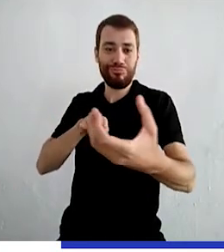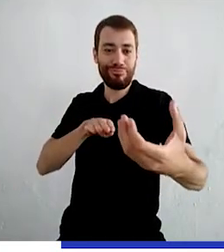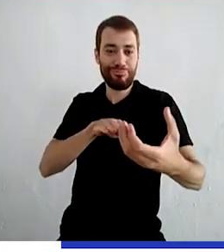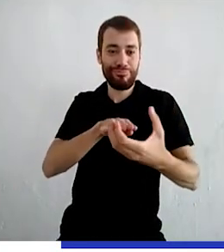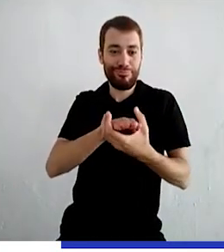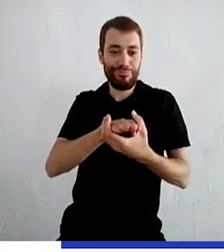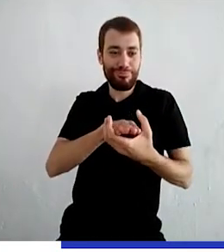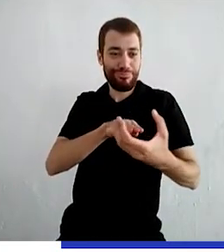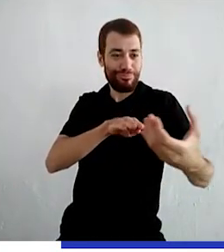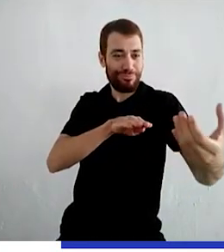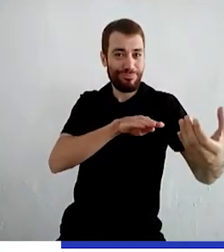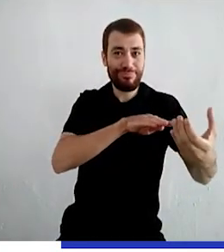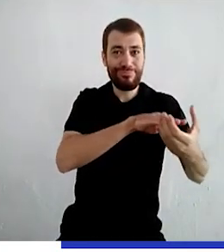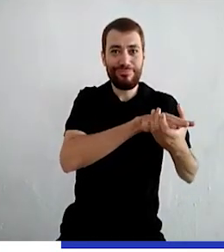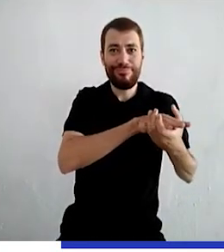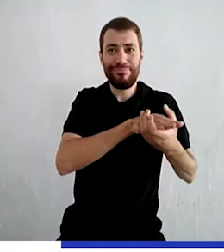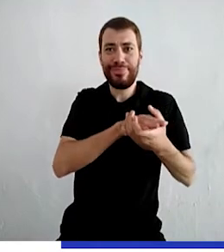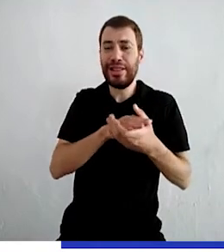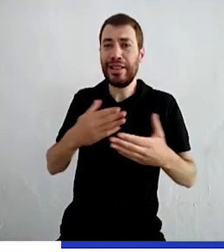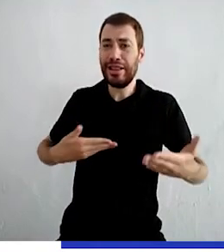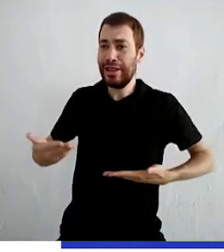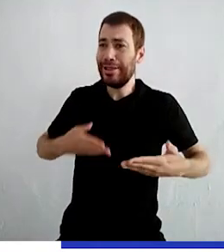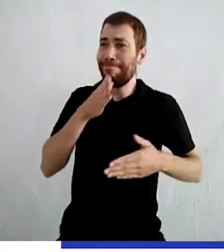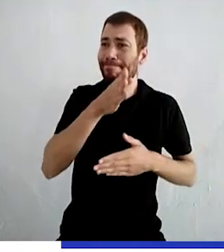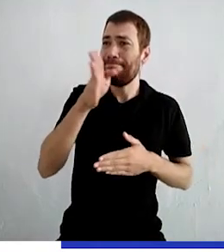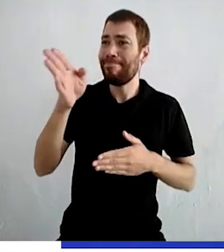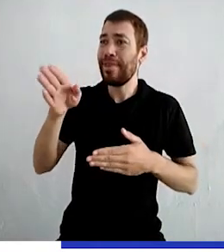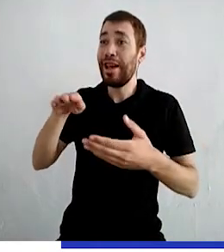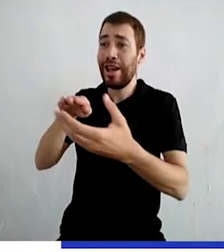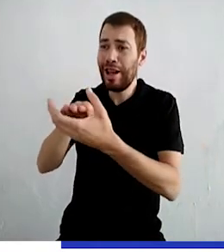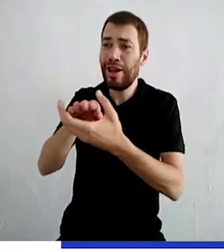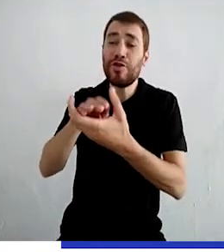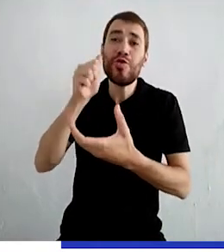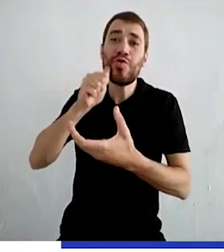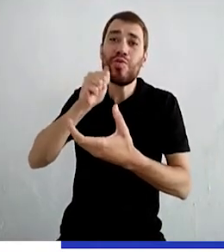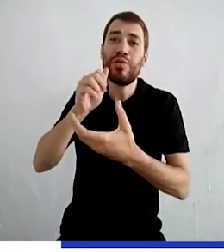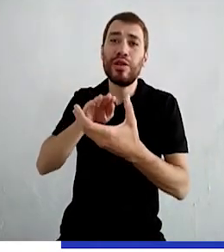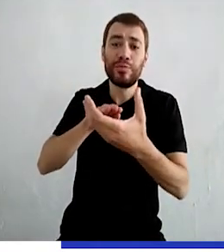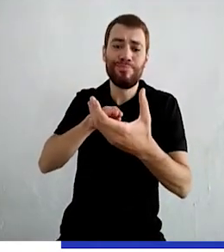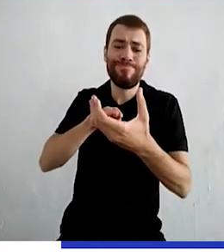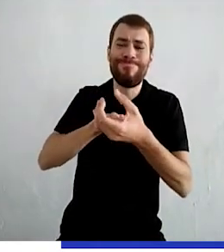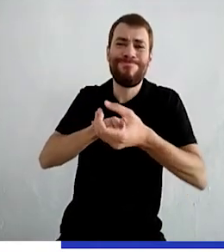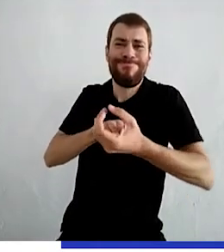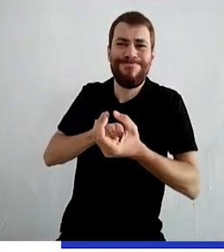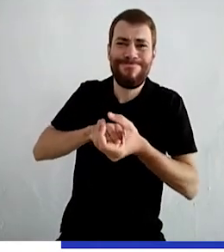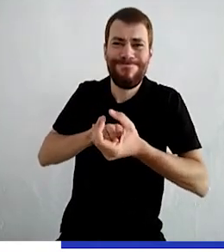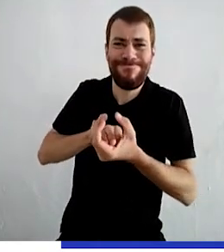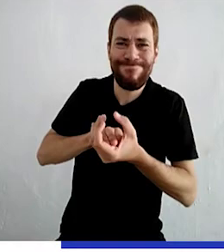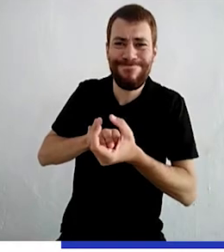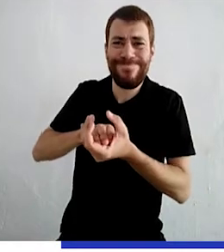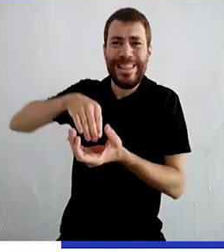os pés. Os criados andaram muito, calçando sapatinho nos pés de todas. Nenhuma